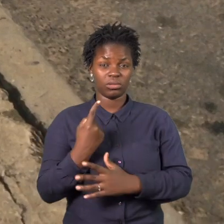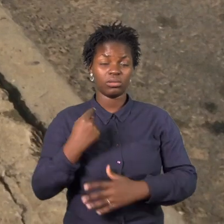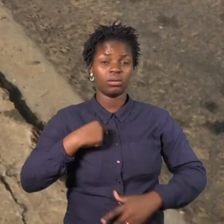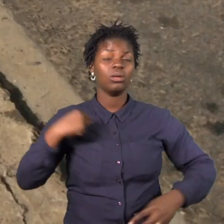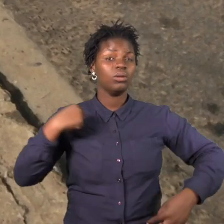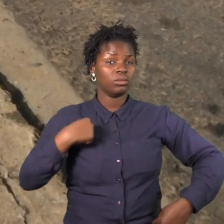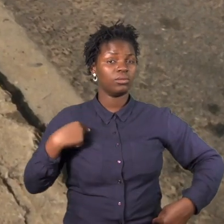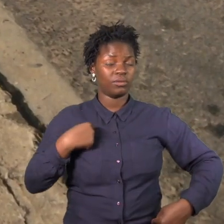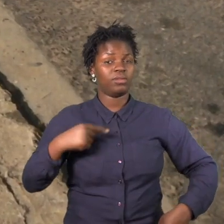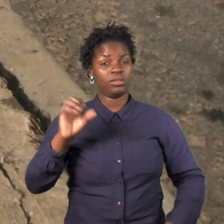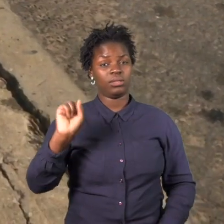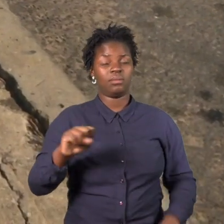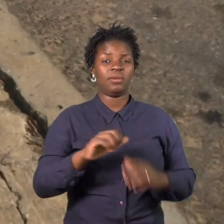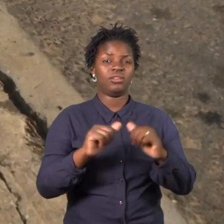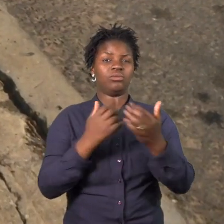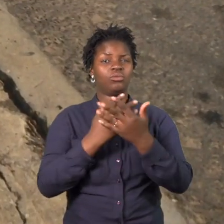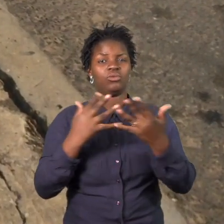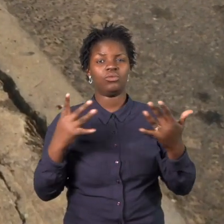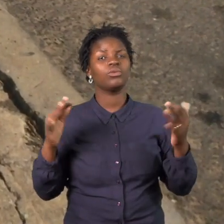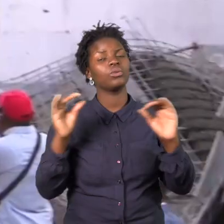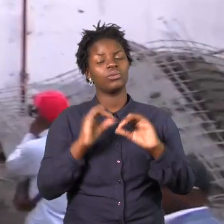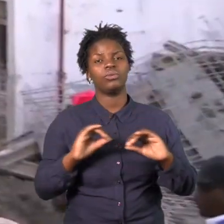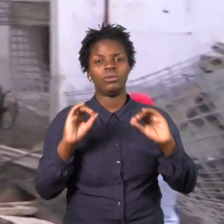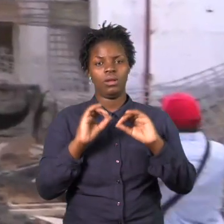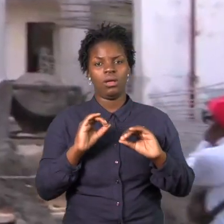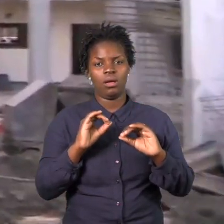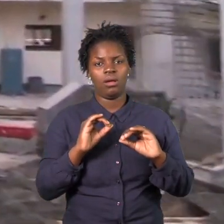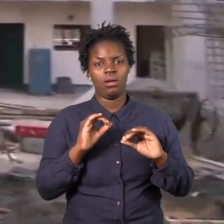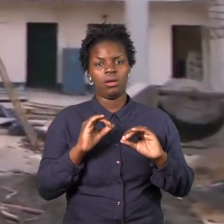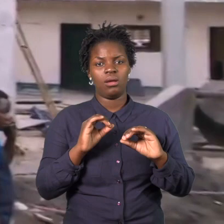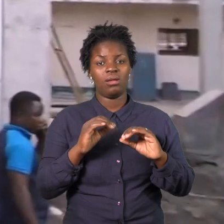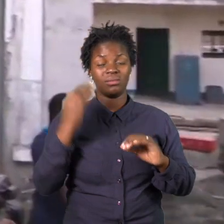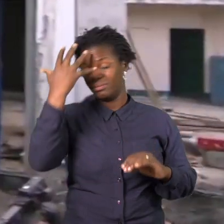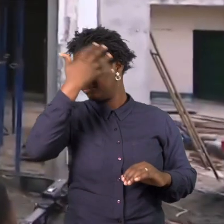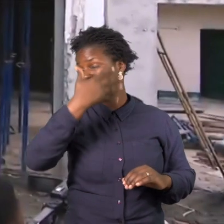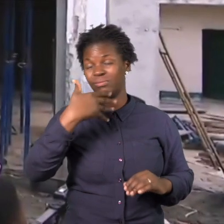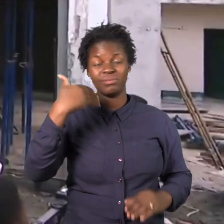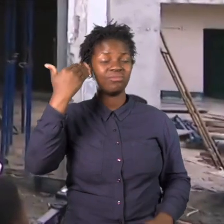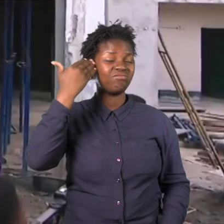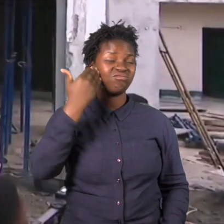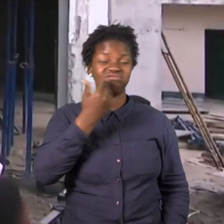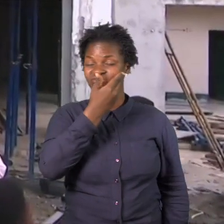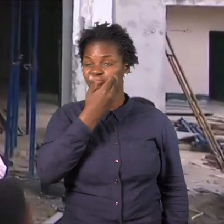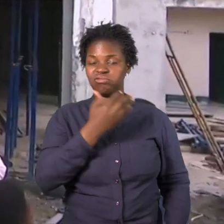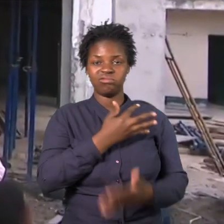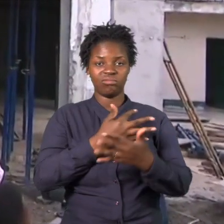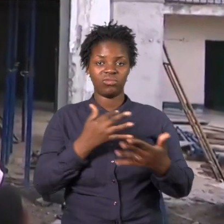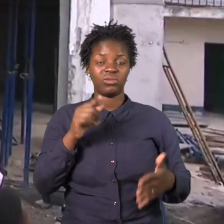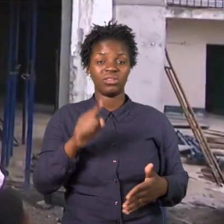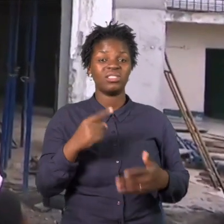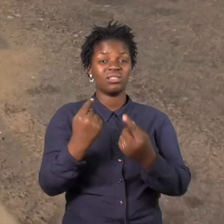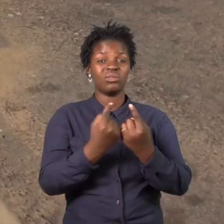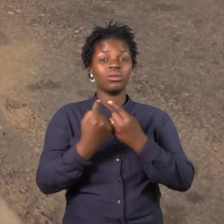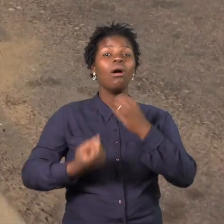porque a empresa não fornecia todo o equipamento da obra. Aí só